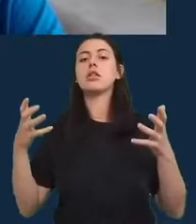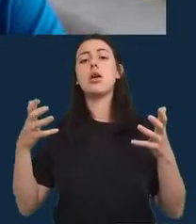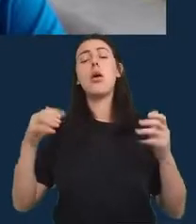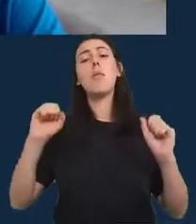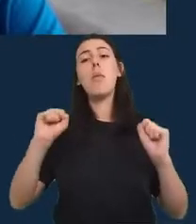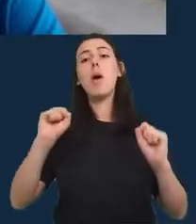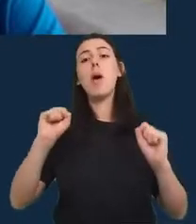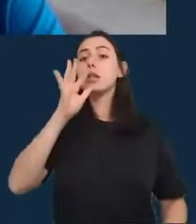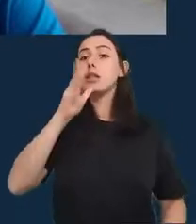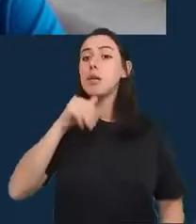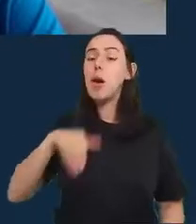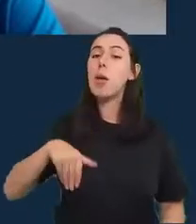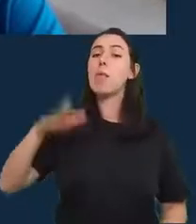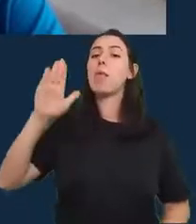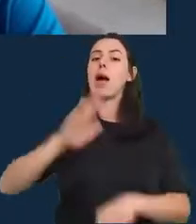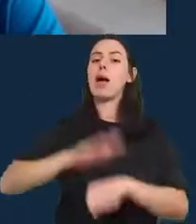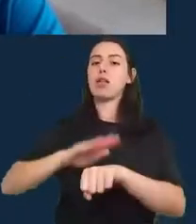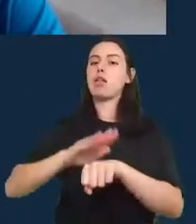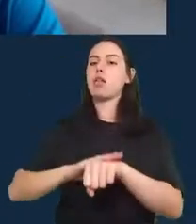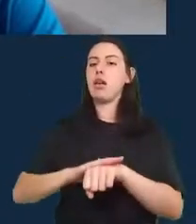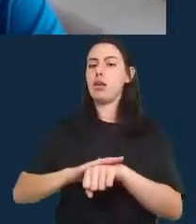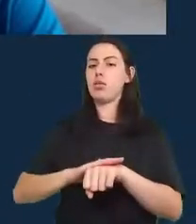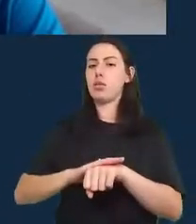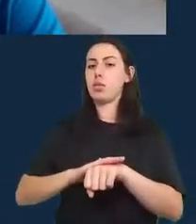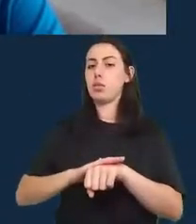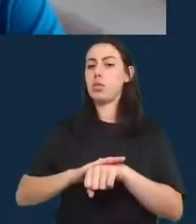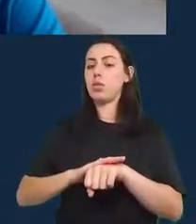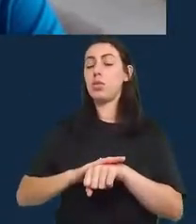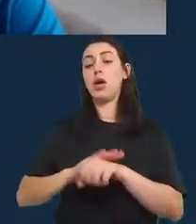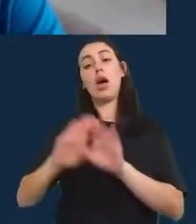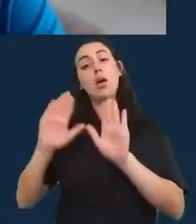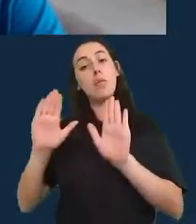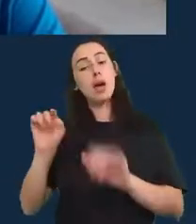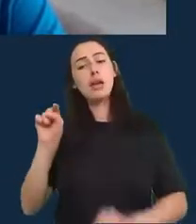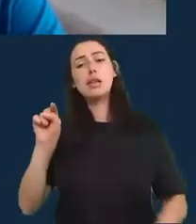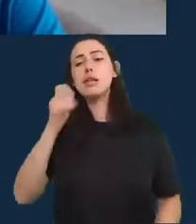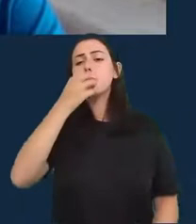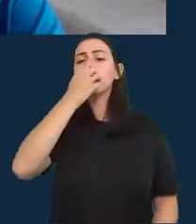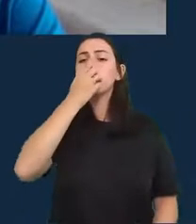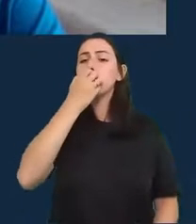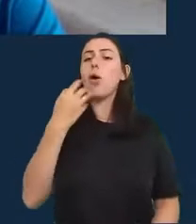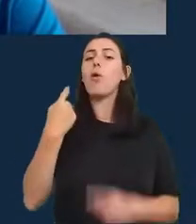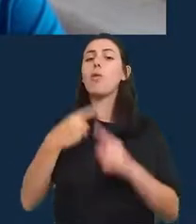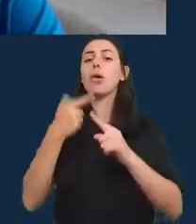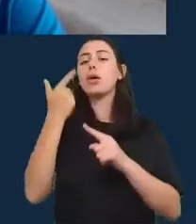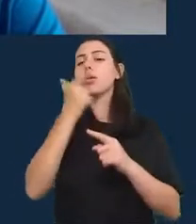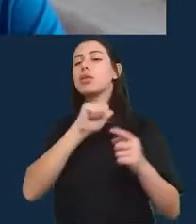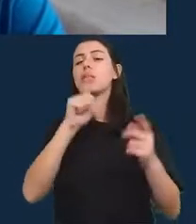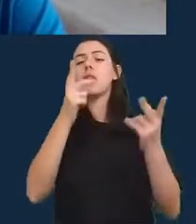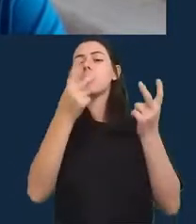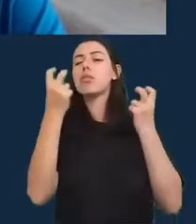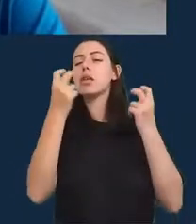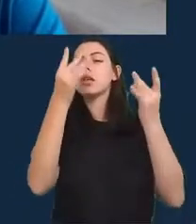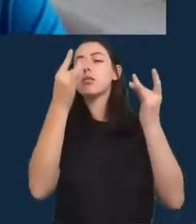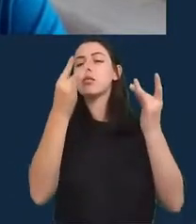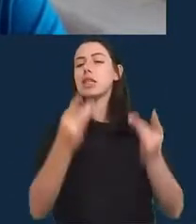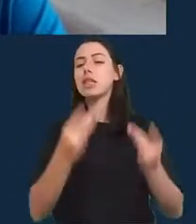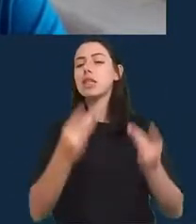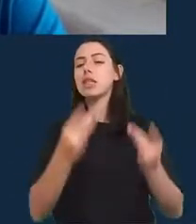tempo mas são muito úteis a gente vê as coisas se não na verdade para mim